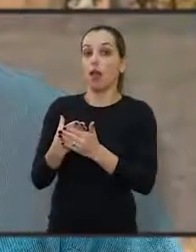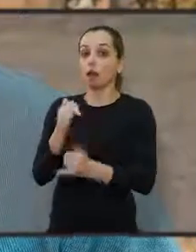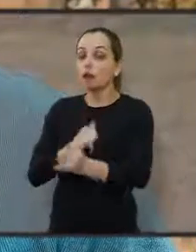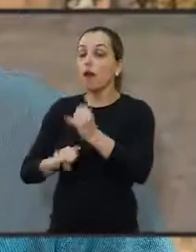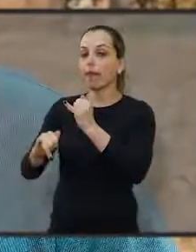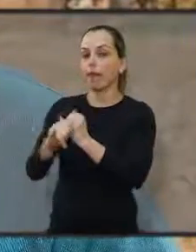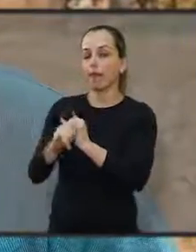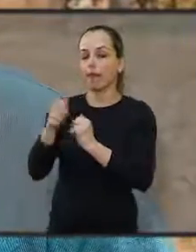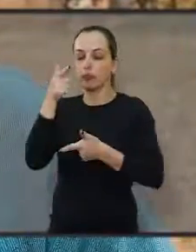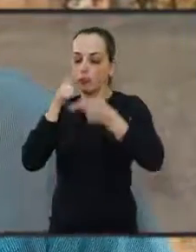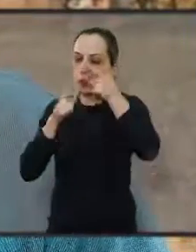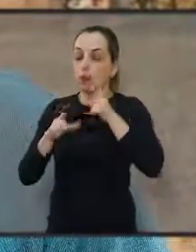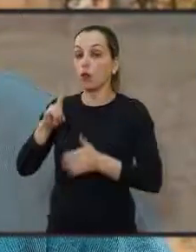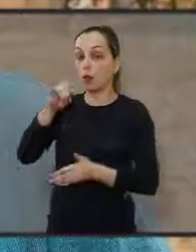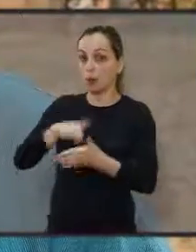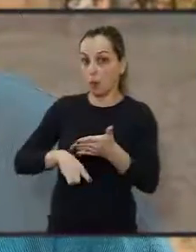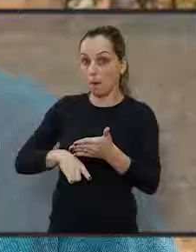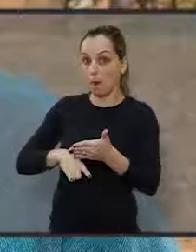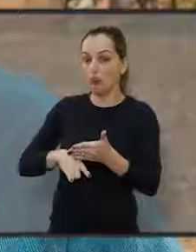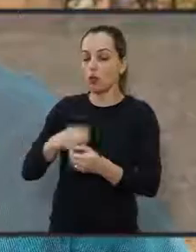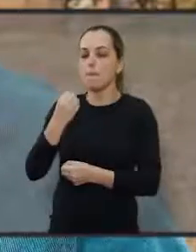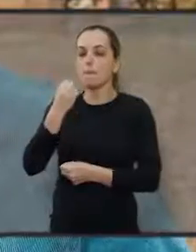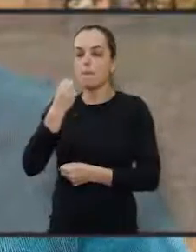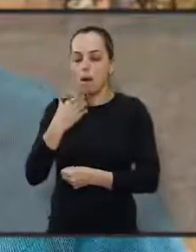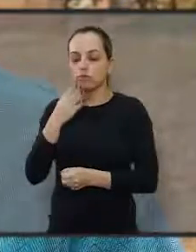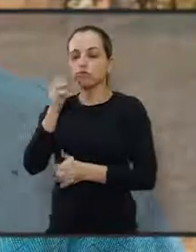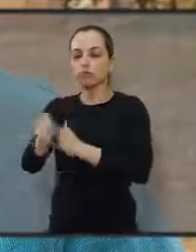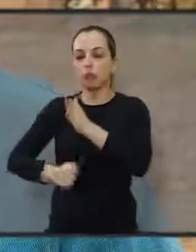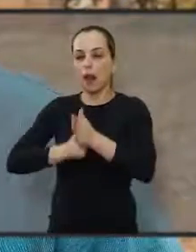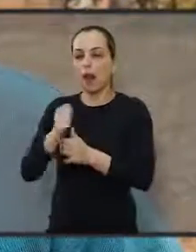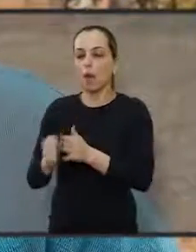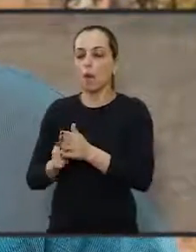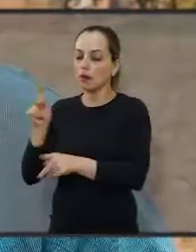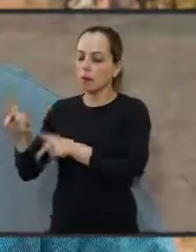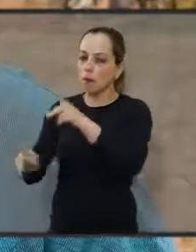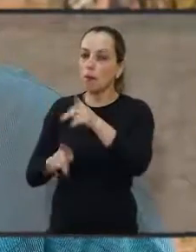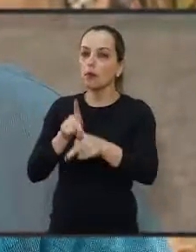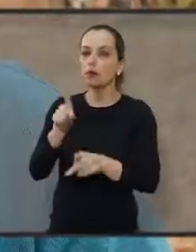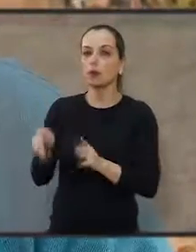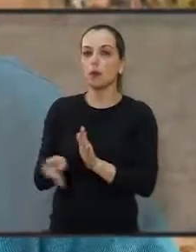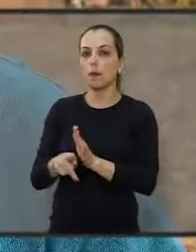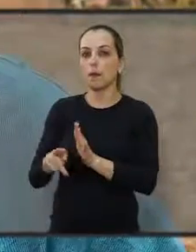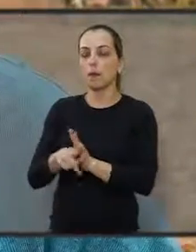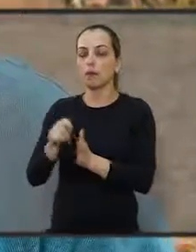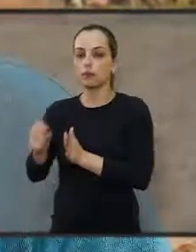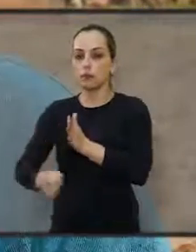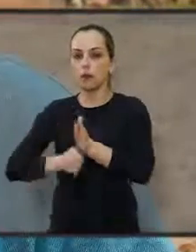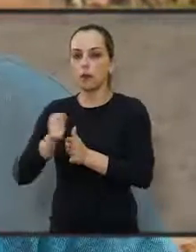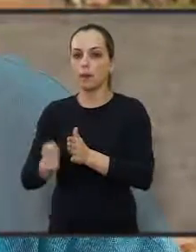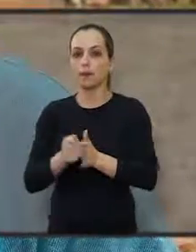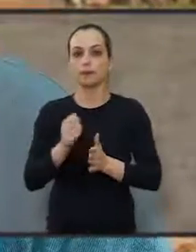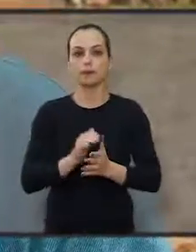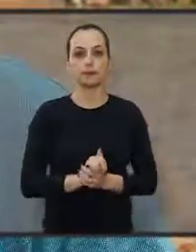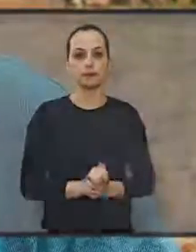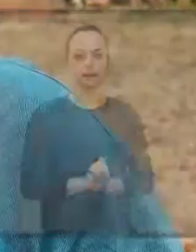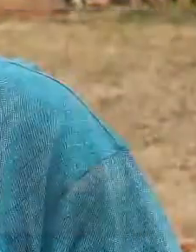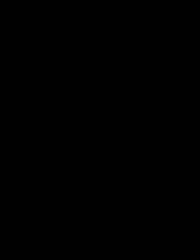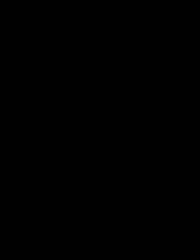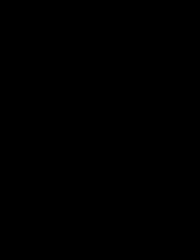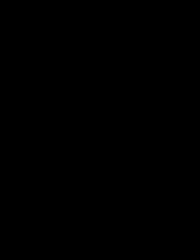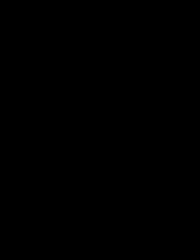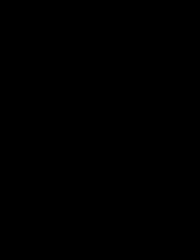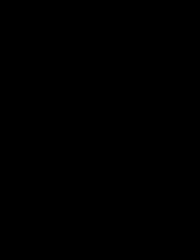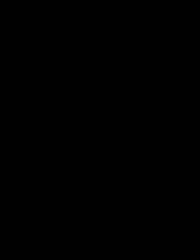e hoje está sendo implantado o sistema online. É um feito para Araraquara, um feito para todos os munícipes do nosso município aqui de